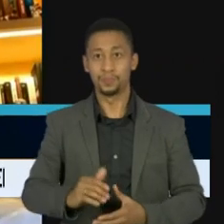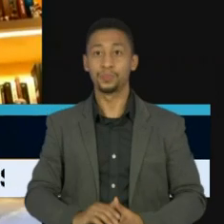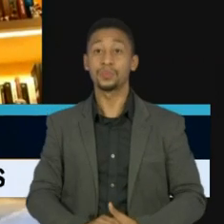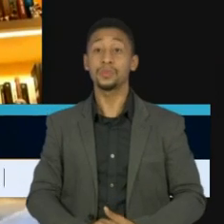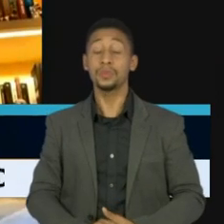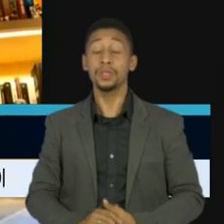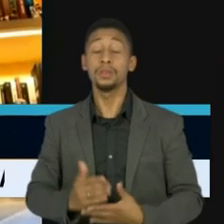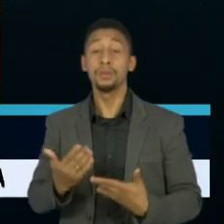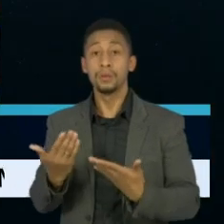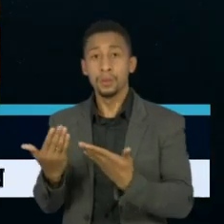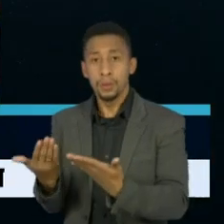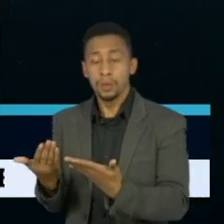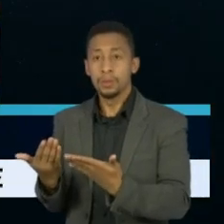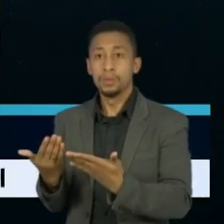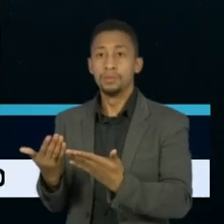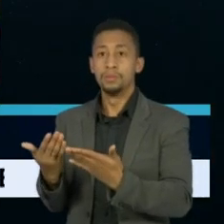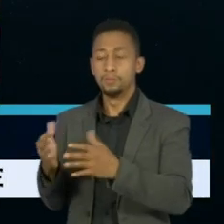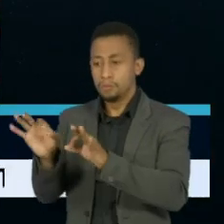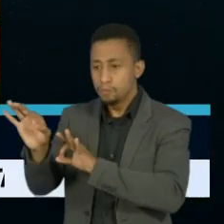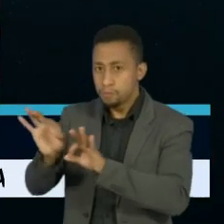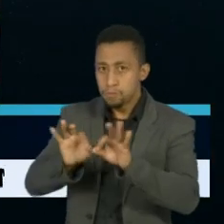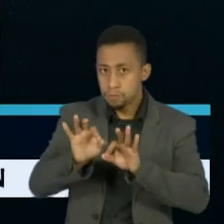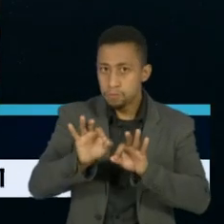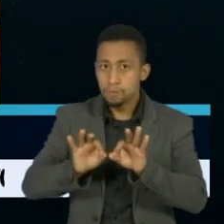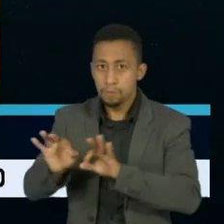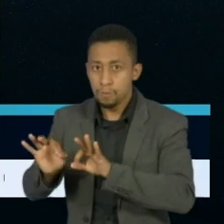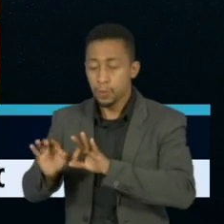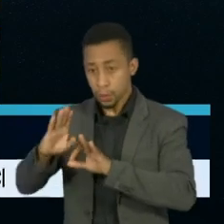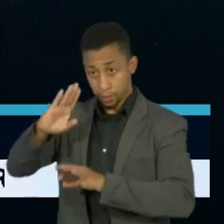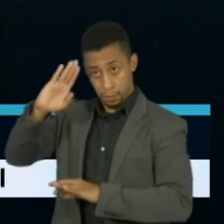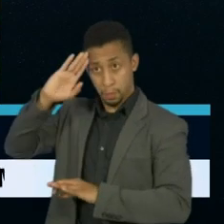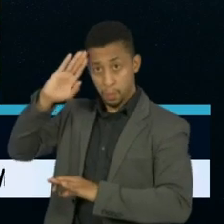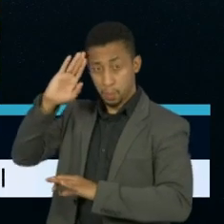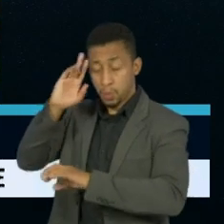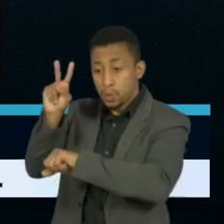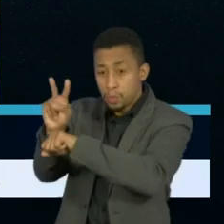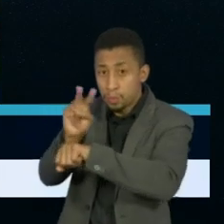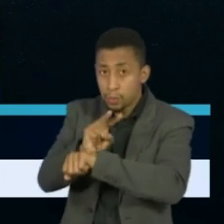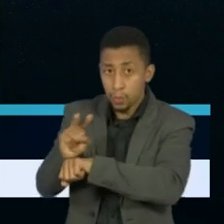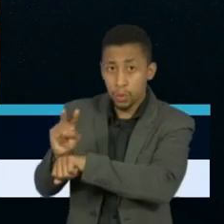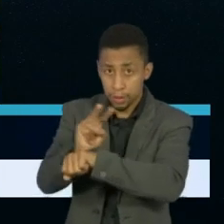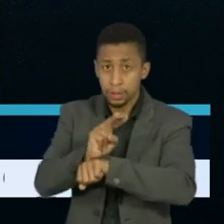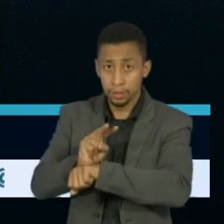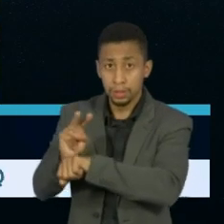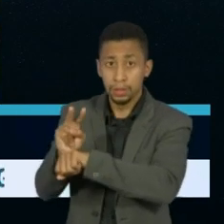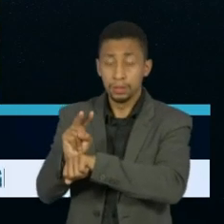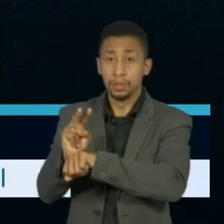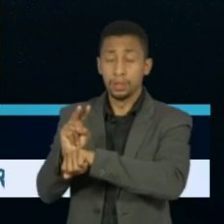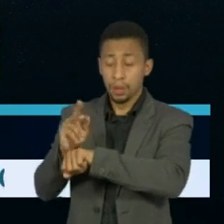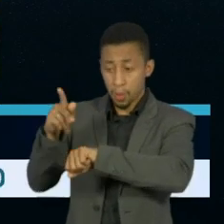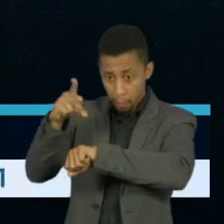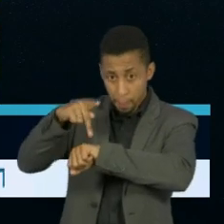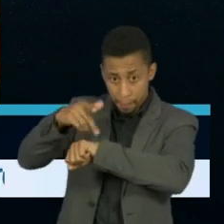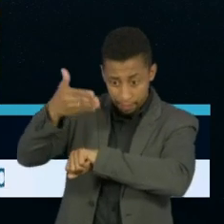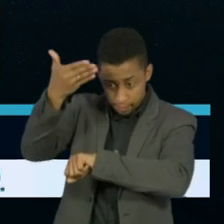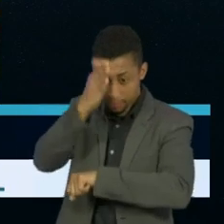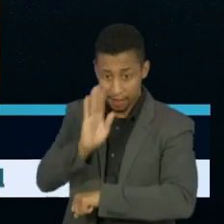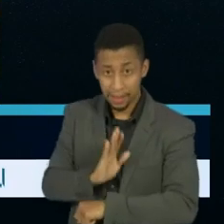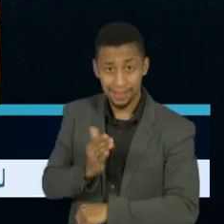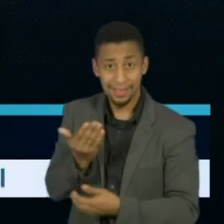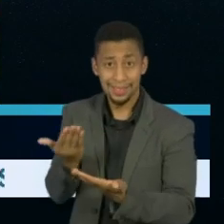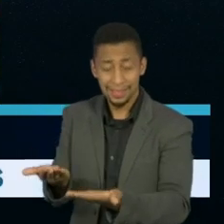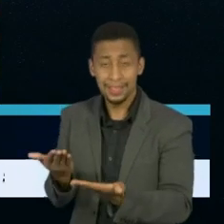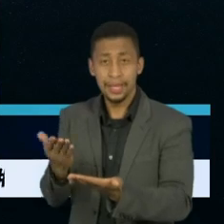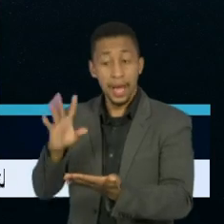proteção da soberania nacional, ou seja, de uma ação externa. E isto é uma